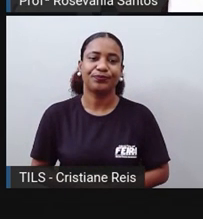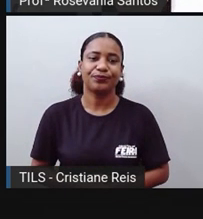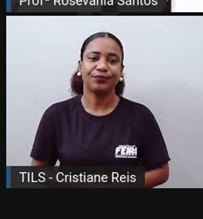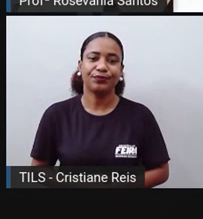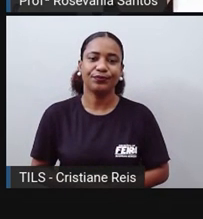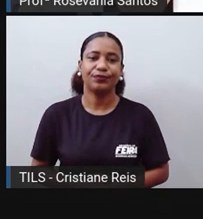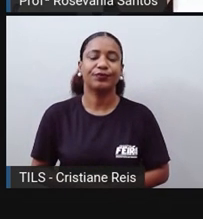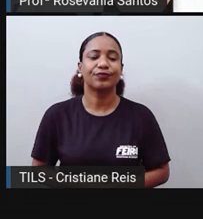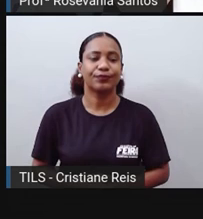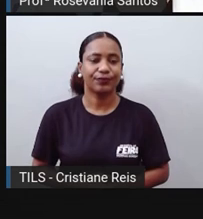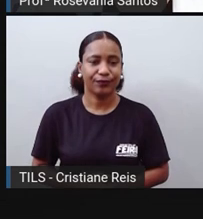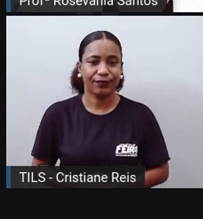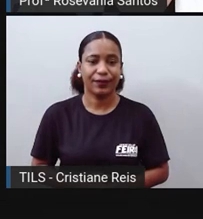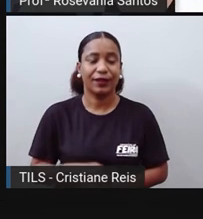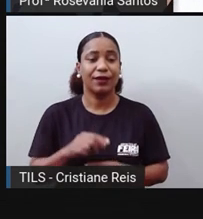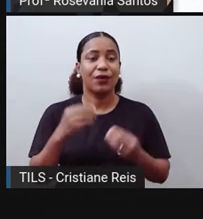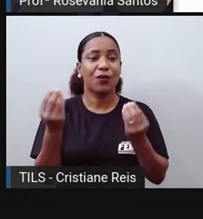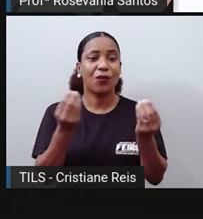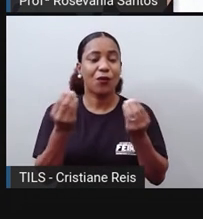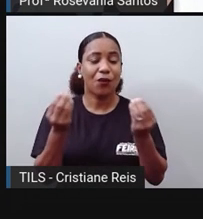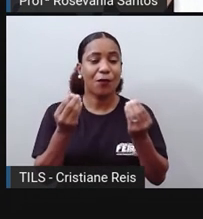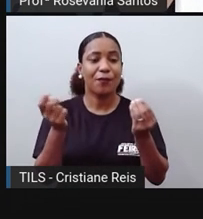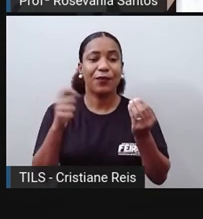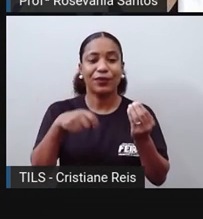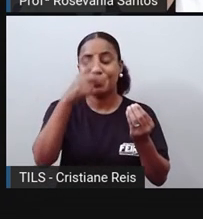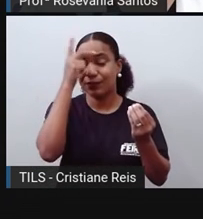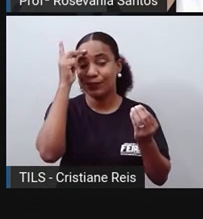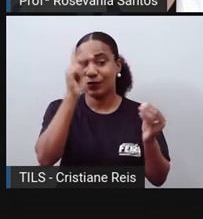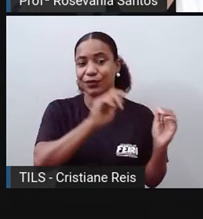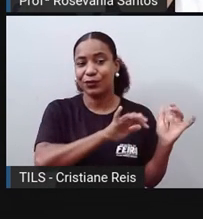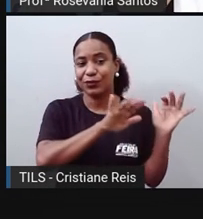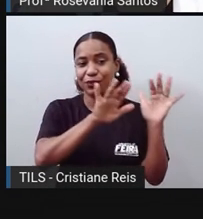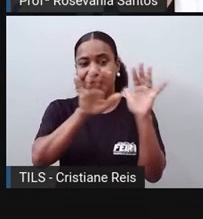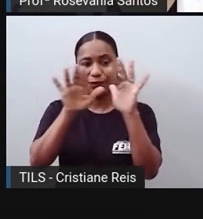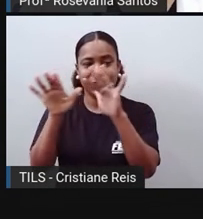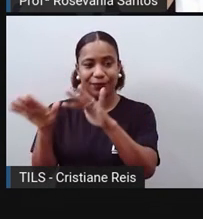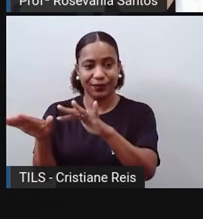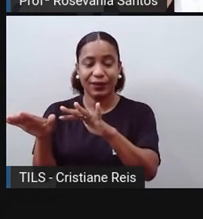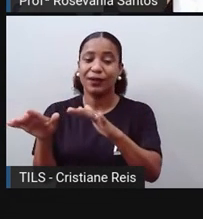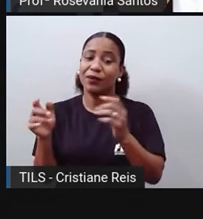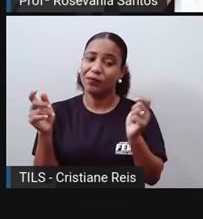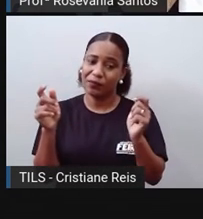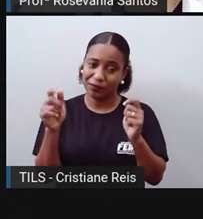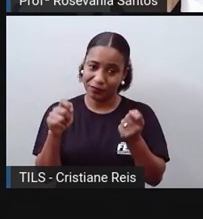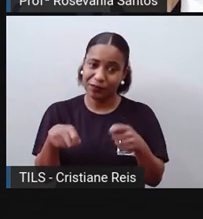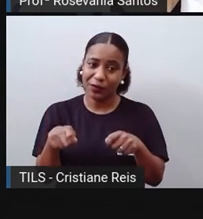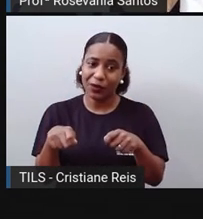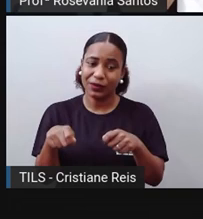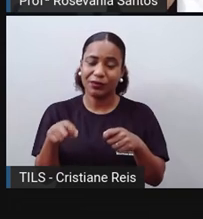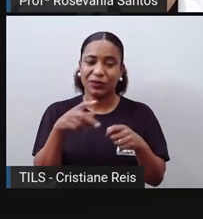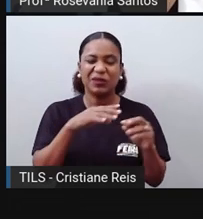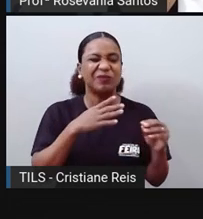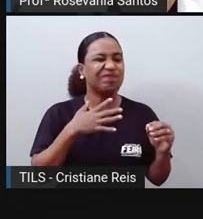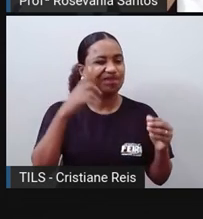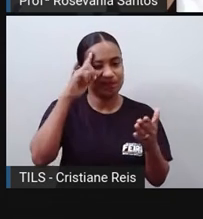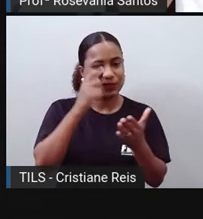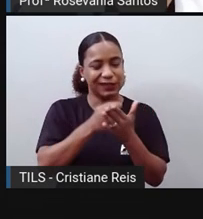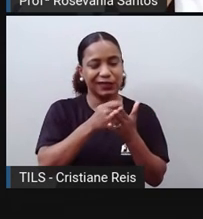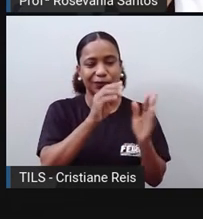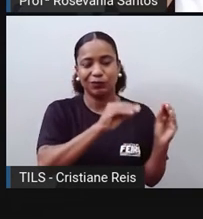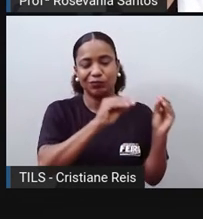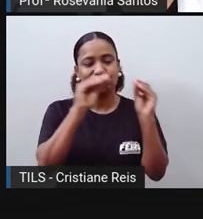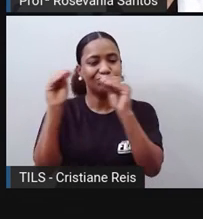Bom, então, quais são essas causas das migrações? A ordem material, que é melhores condições de vida, você vai atrás disso.